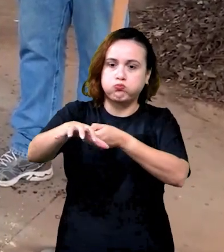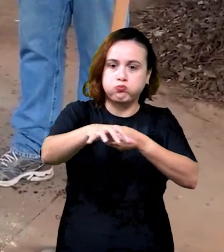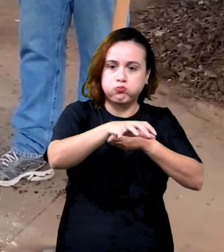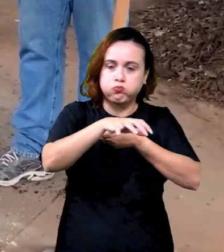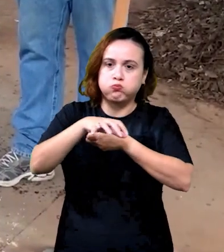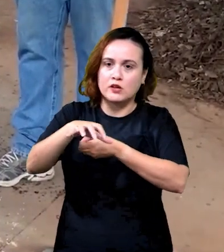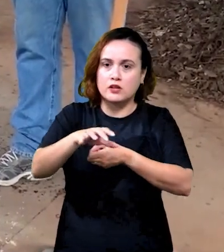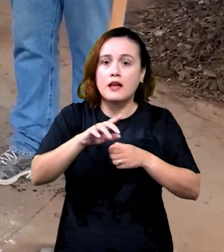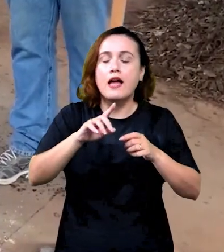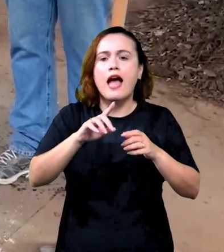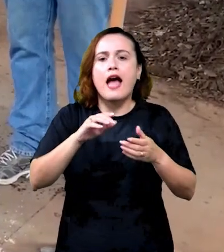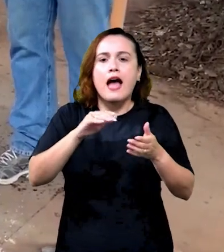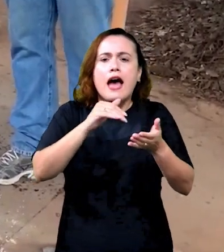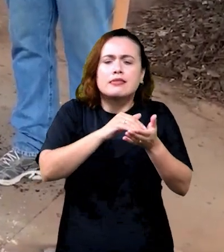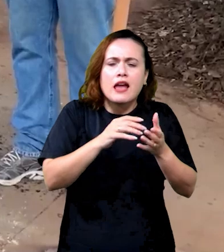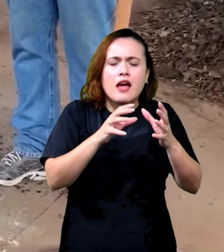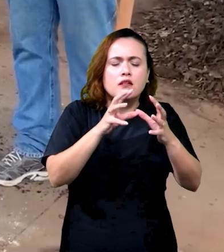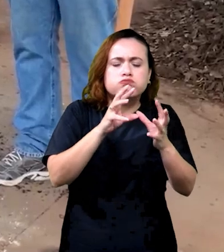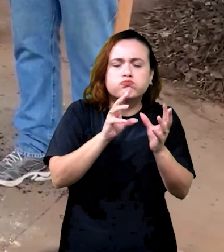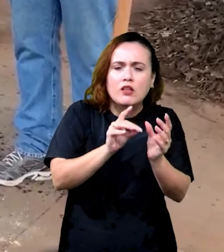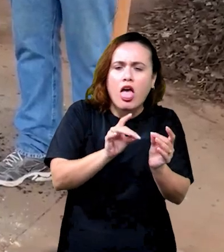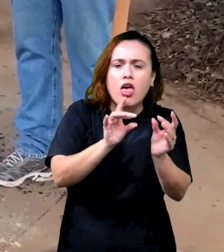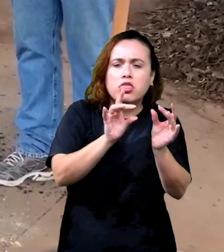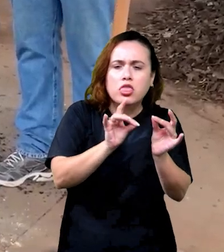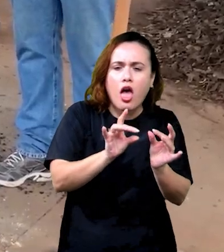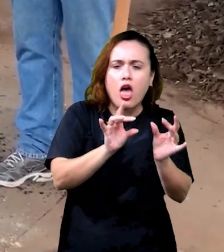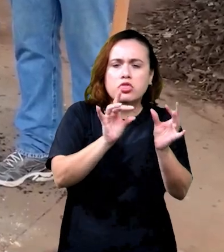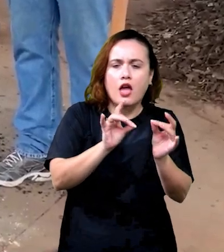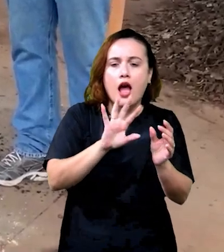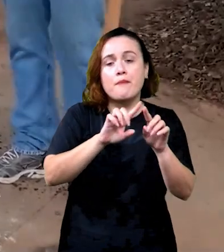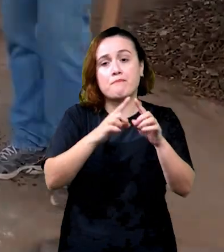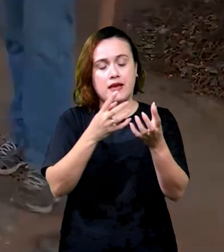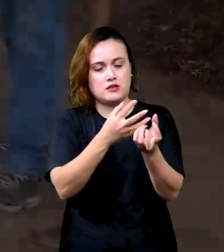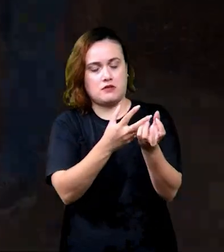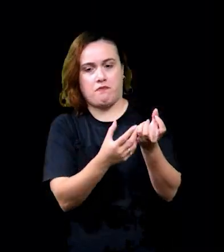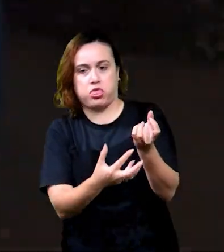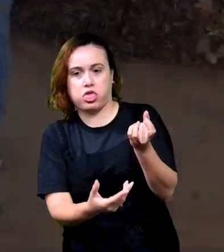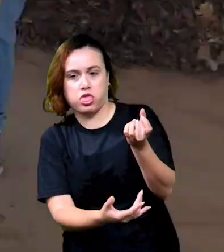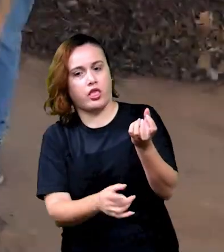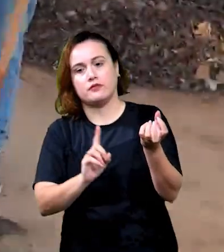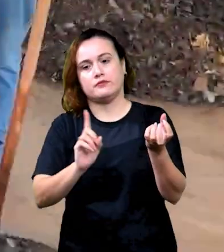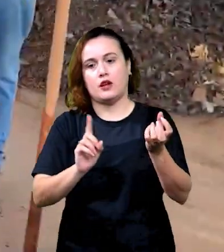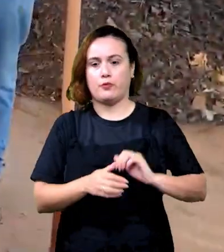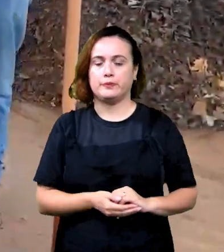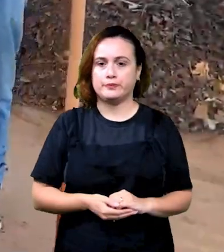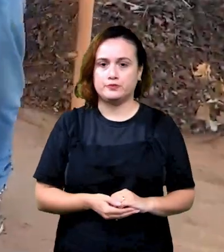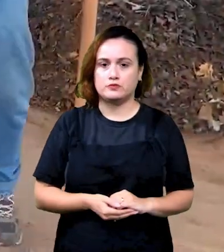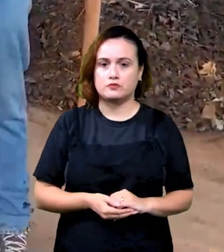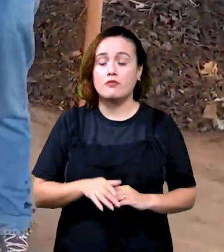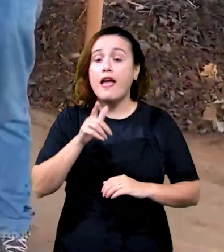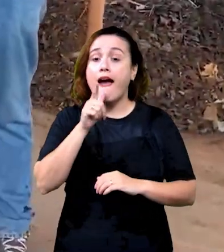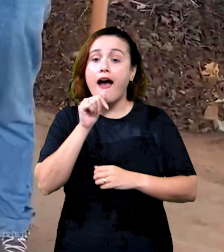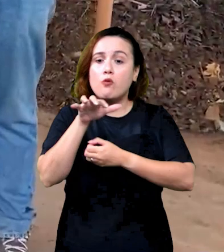até um ponto em que fique úmido e que não escorra pela mão. A quantidade de água